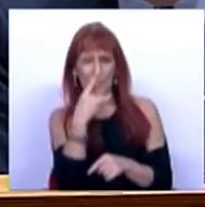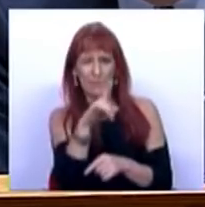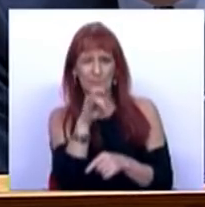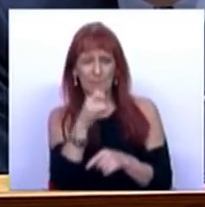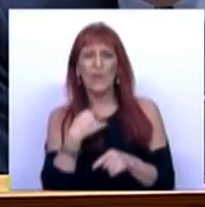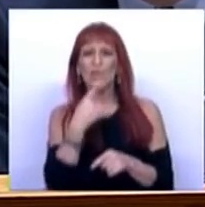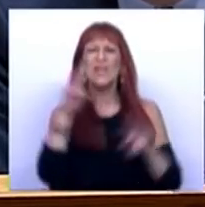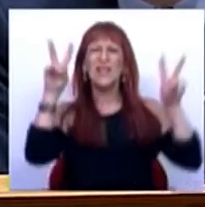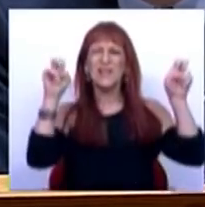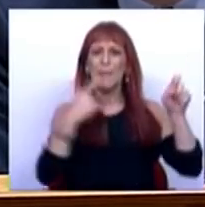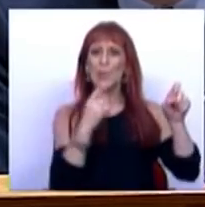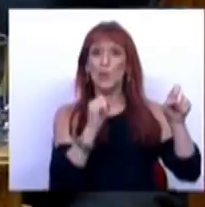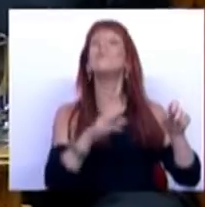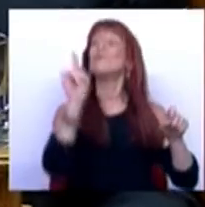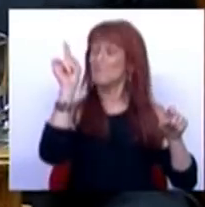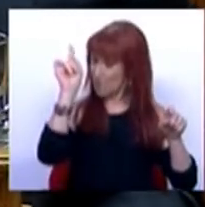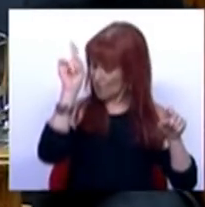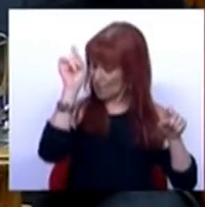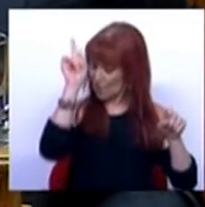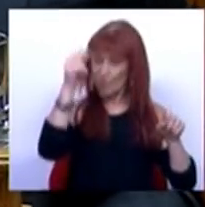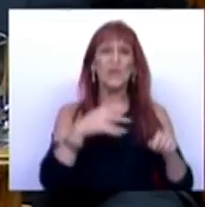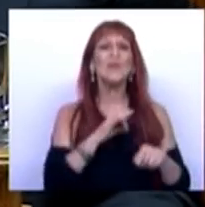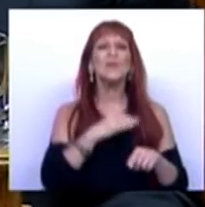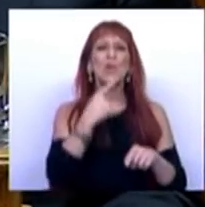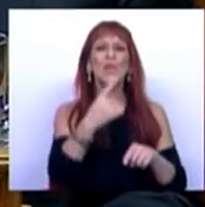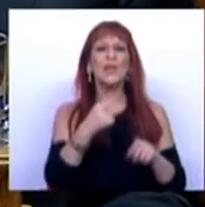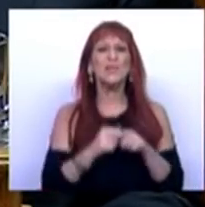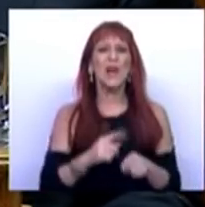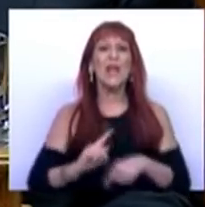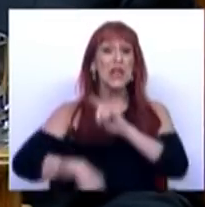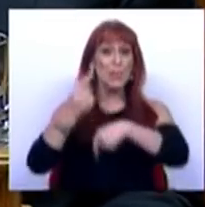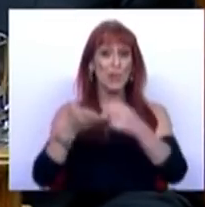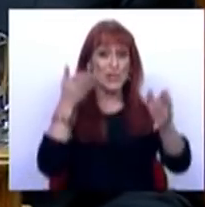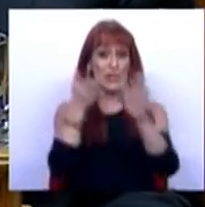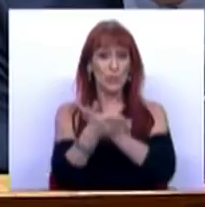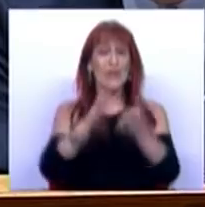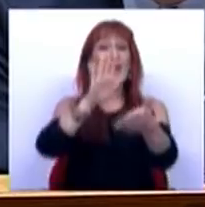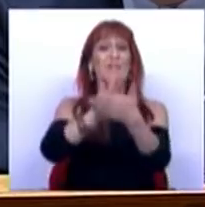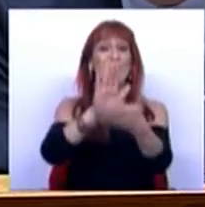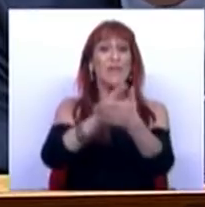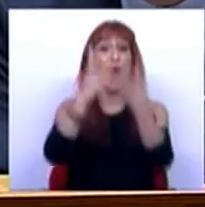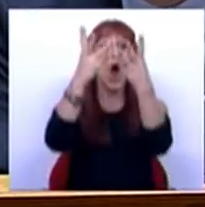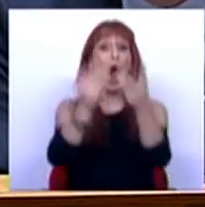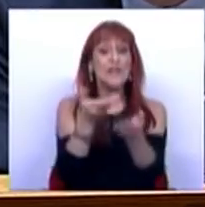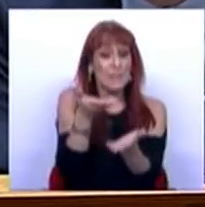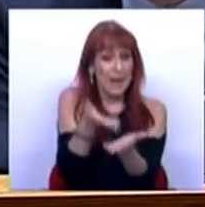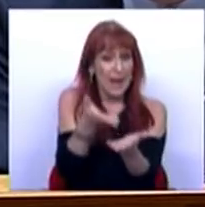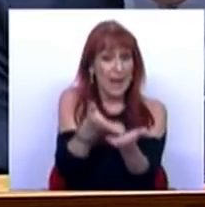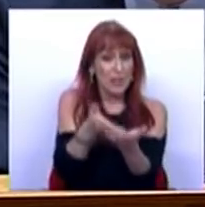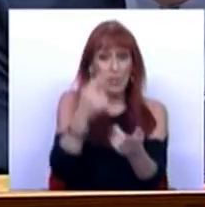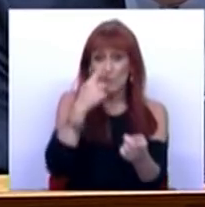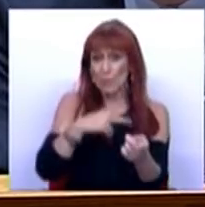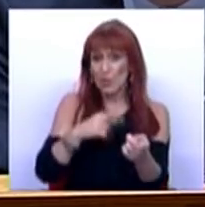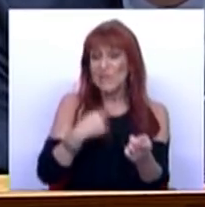citar qual foi a sua pergunta. Foi, foi, Sr. Deputado André após a entrada em vigor deste Orçamento, os